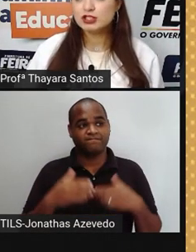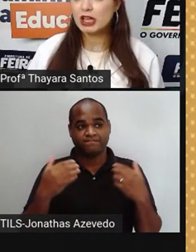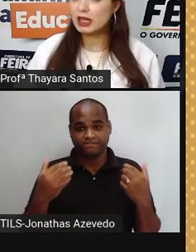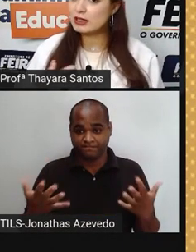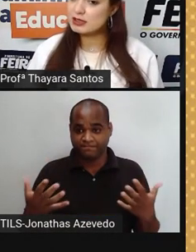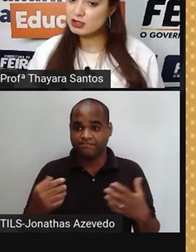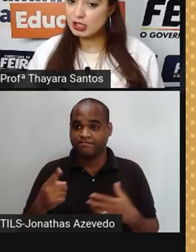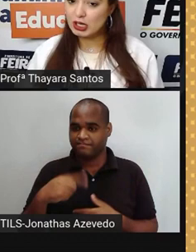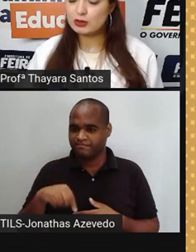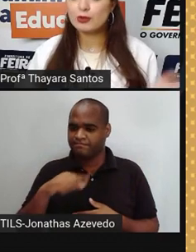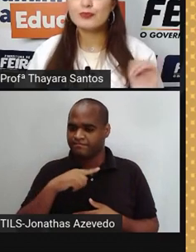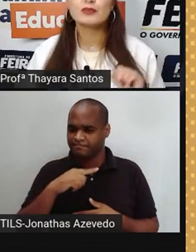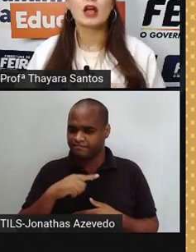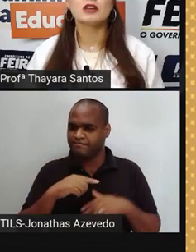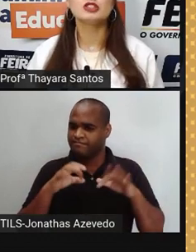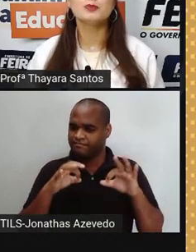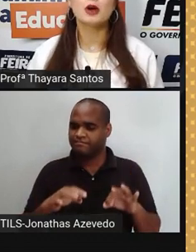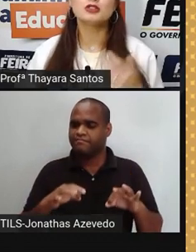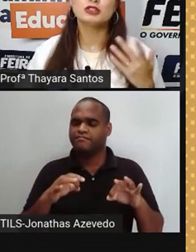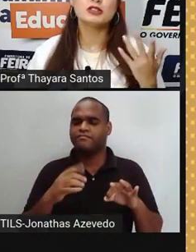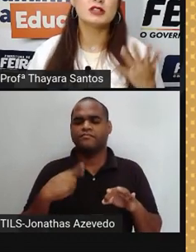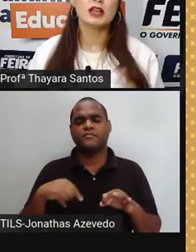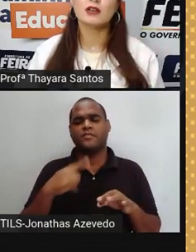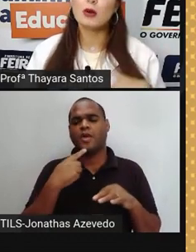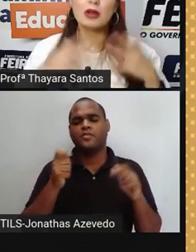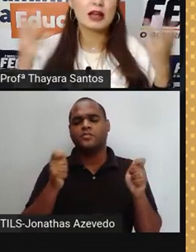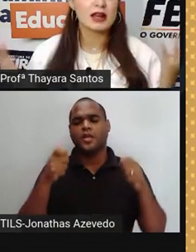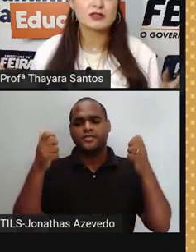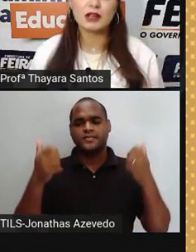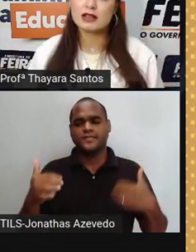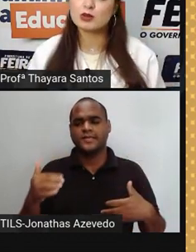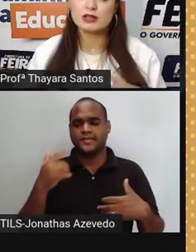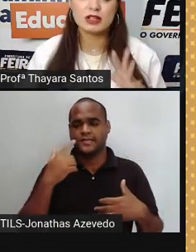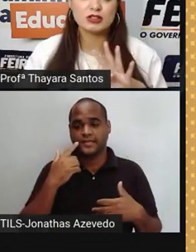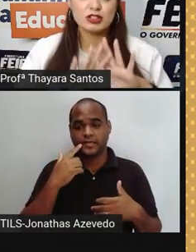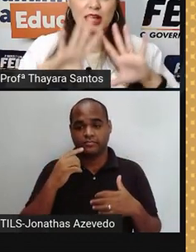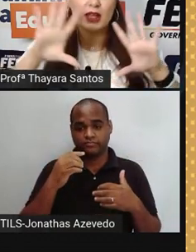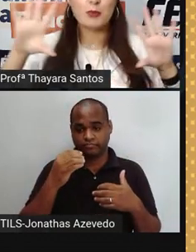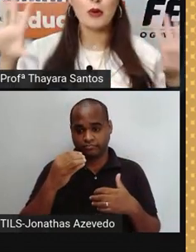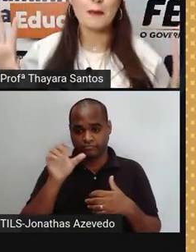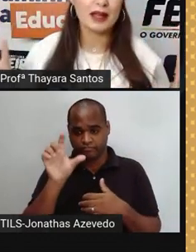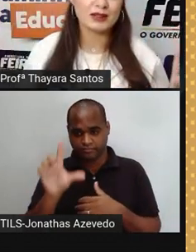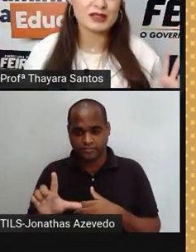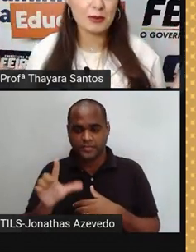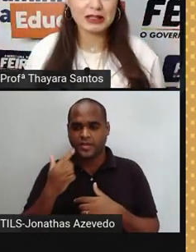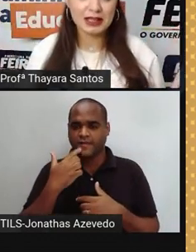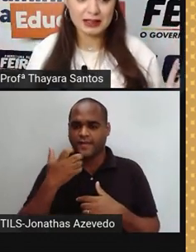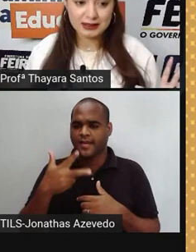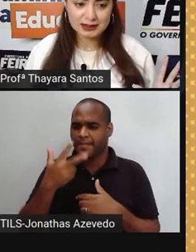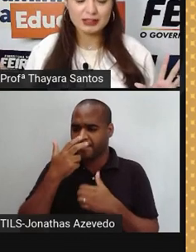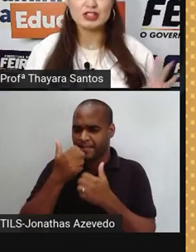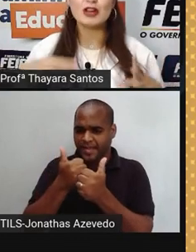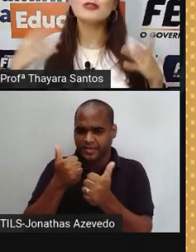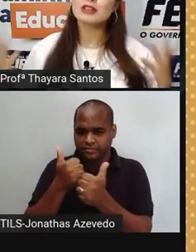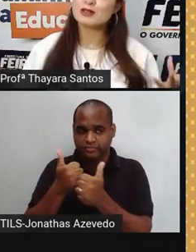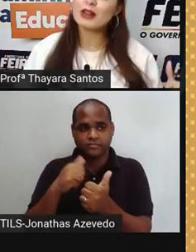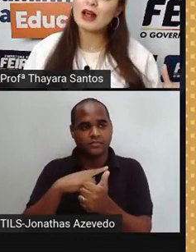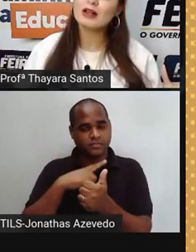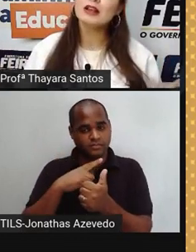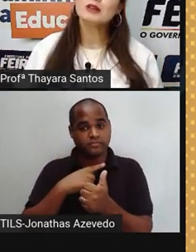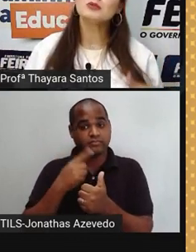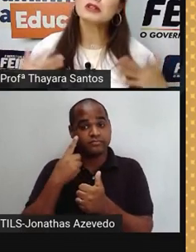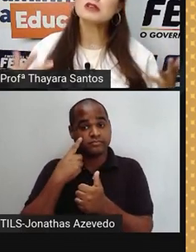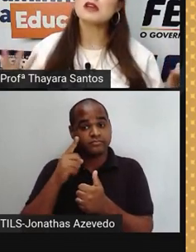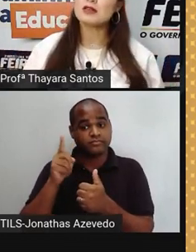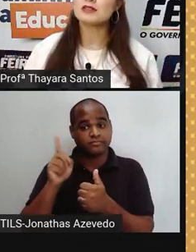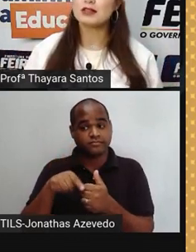Então, já que é desse jeito, a gente pode dizer... Vamos lá classificar as coisas que a gente tem aqui por perto que são matéria. A gente já fez isso em